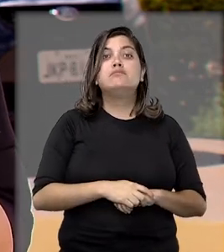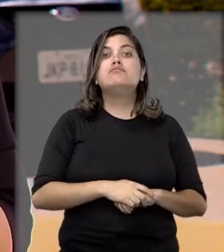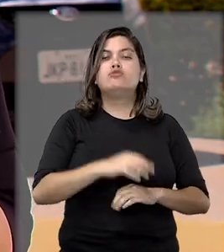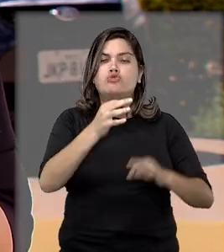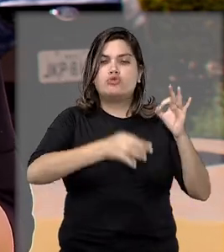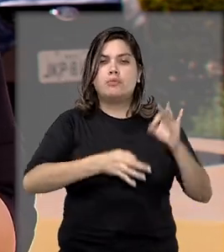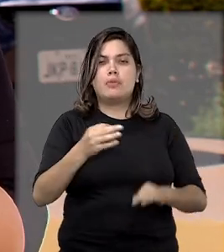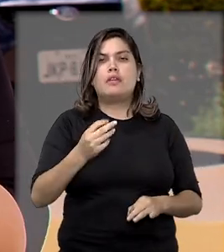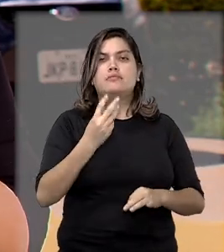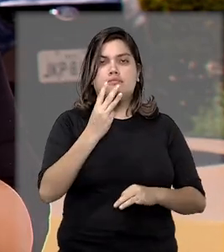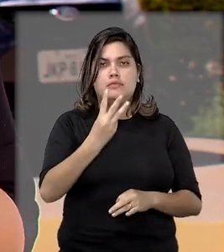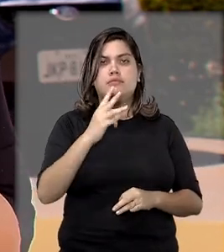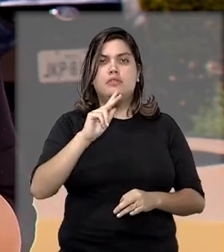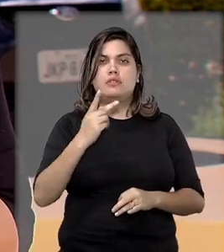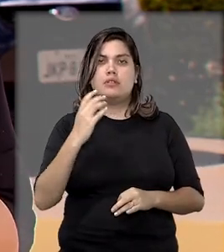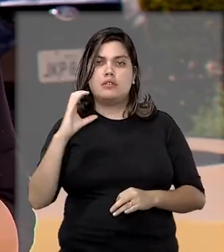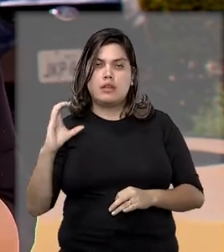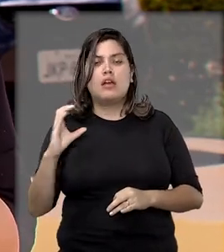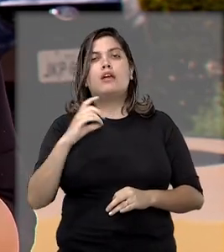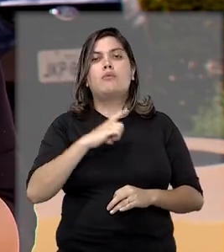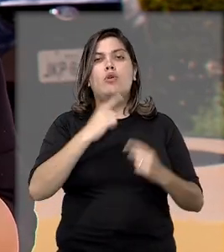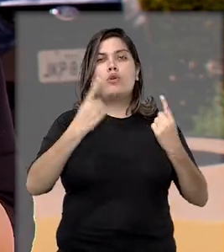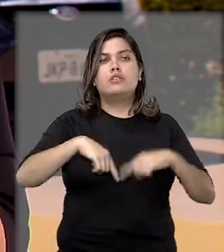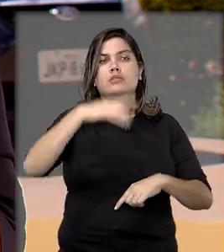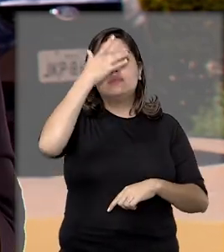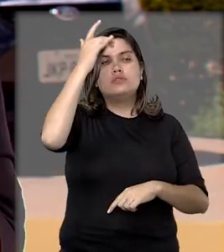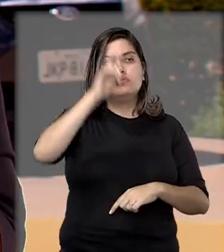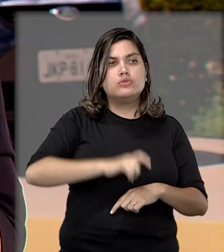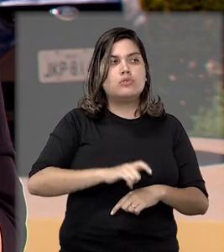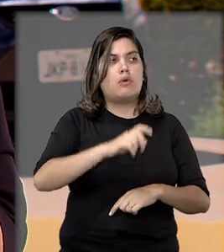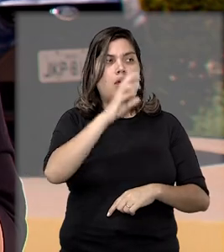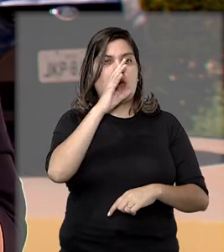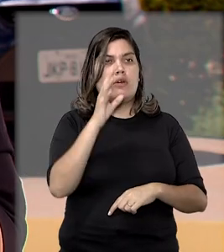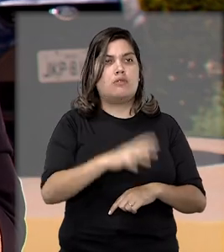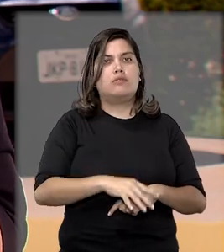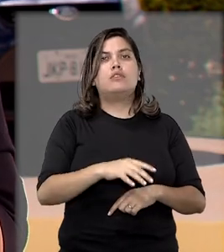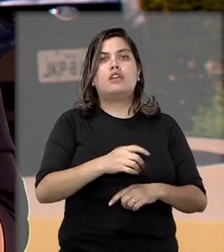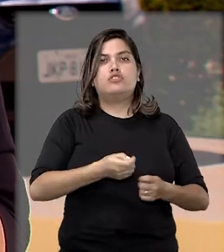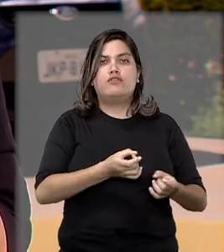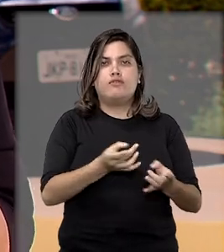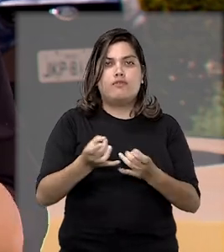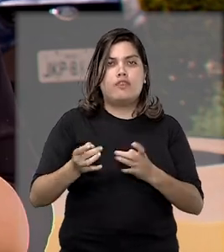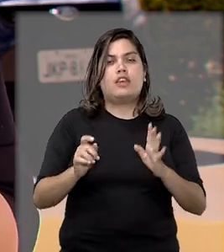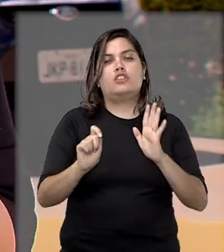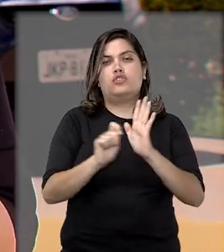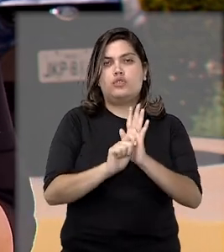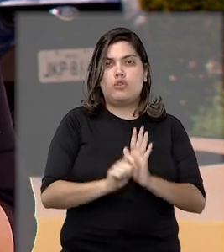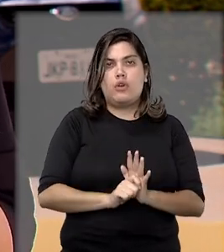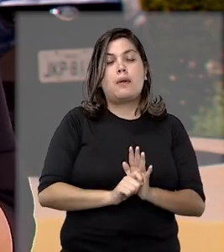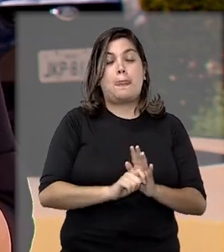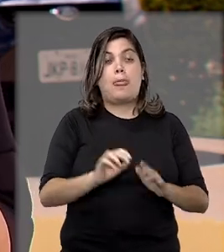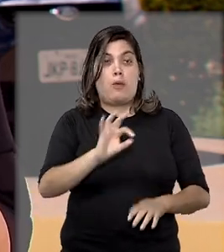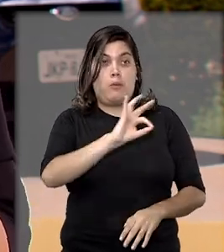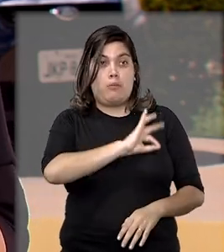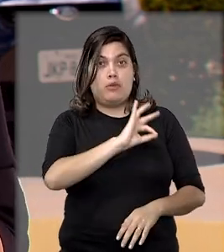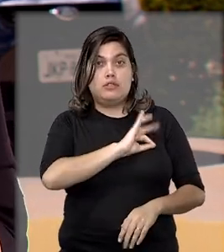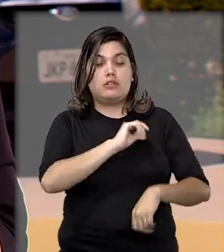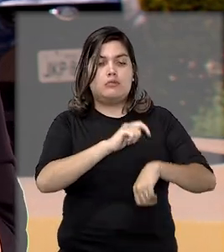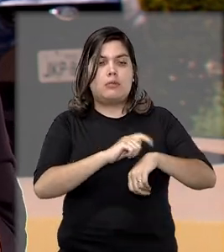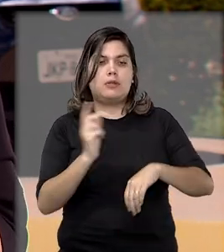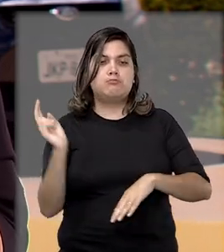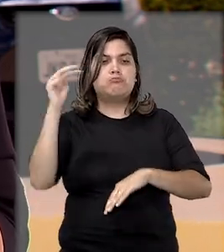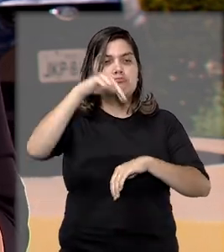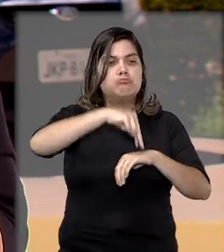concedeu abescorpos para trancar a ação penal contra um réu acusado de tráfico de drogas. Segundo os autos, os policiais que